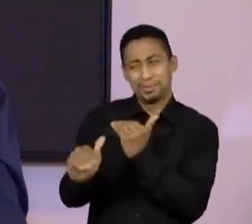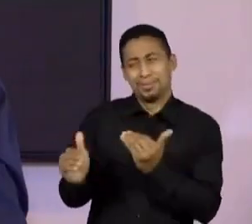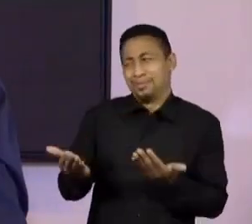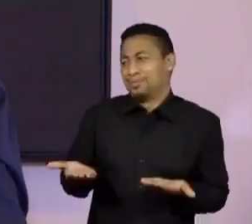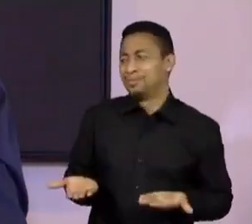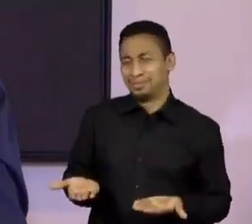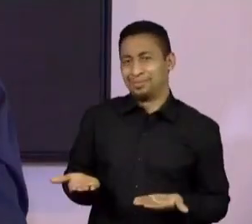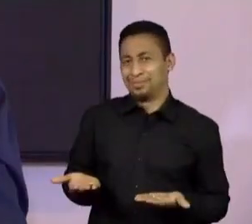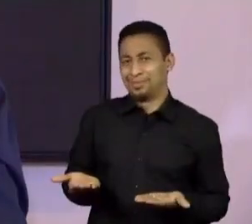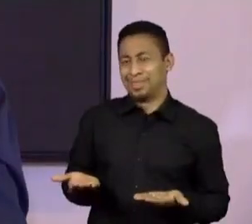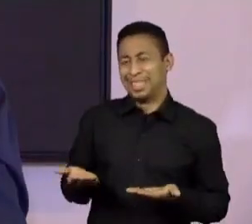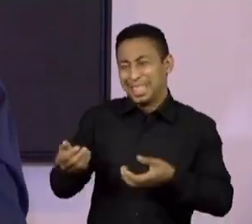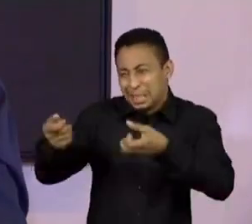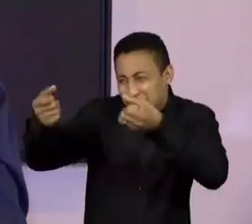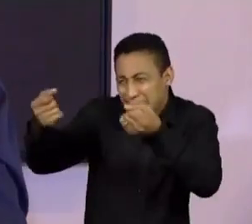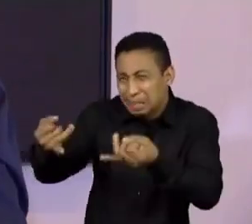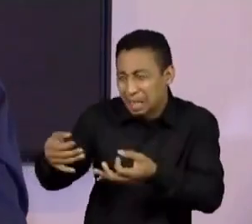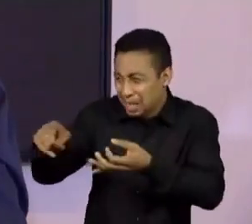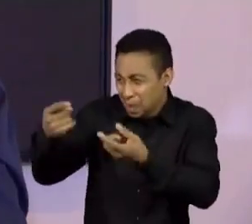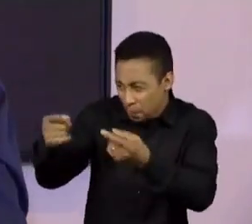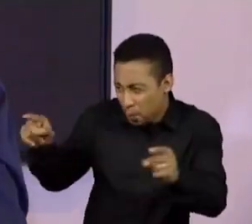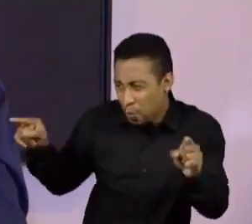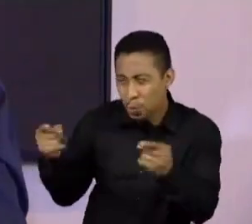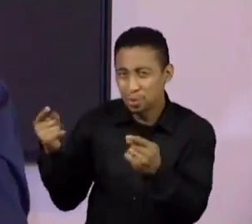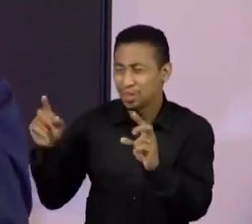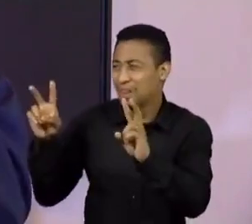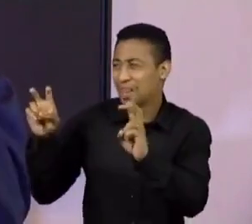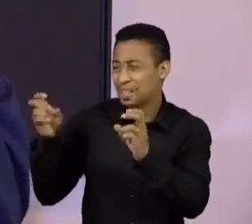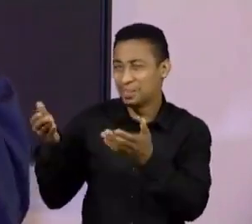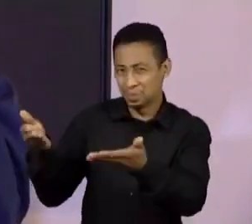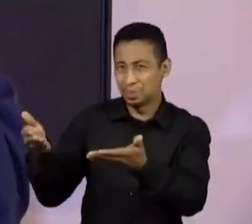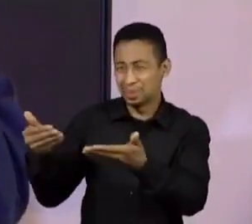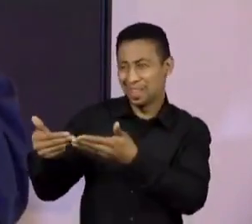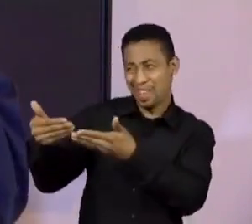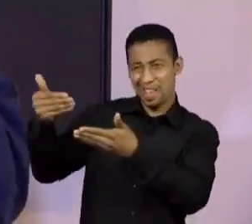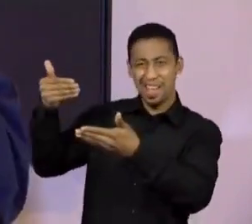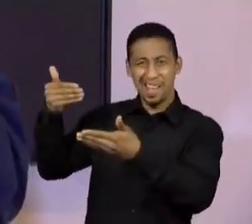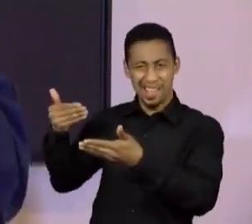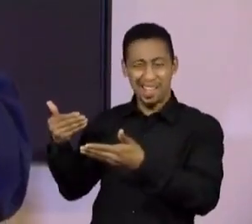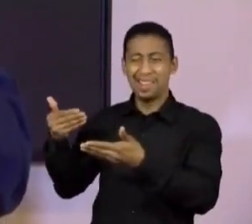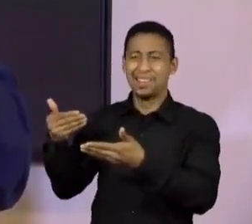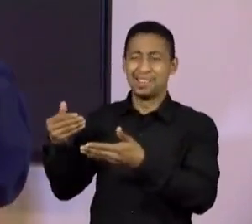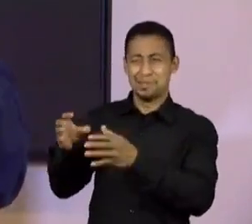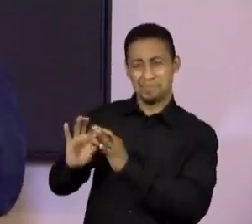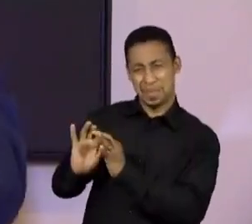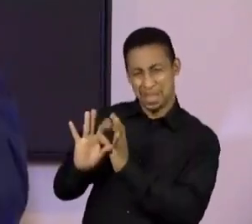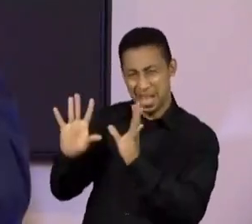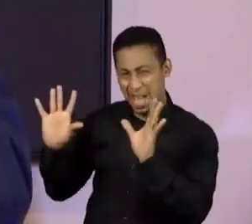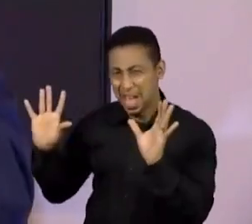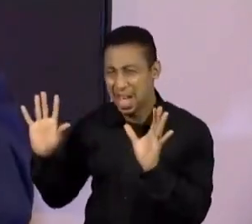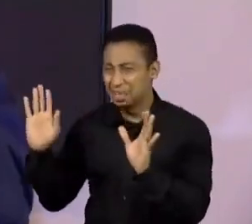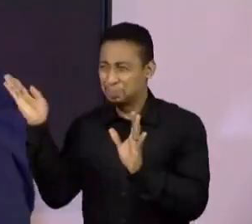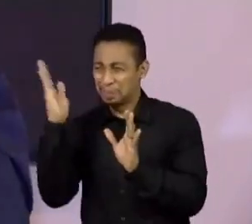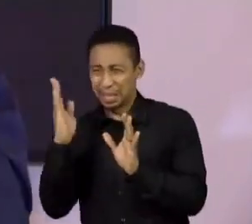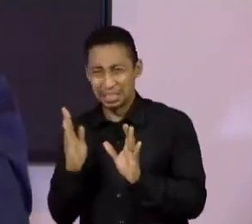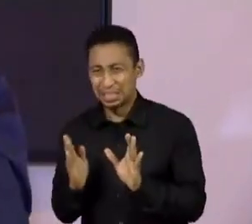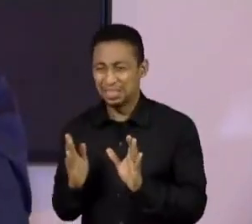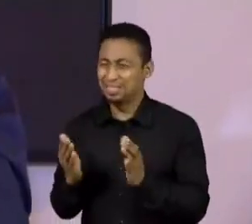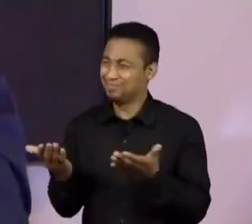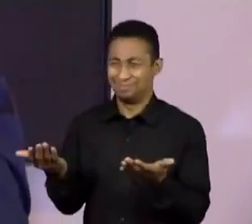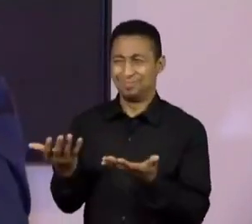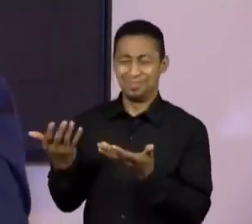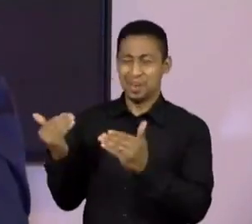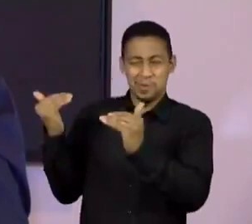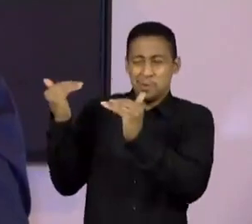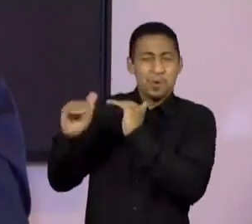falar de... o Brasil aprendeu a liberdade, vamos fazer... eu vou falar uma coisa